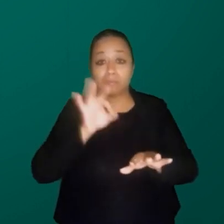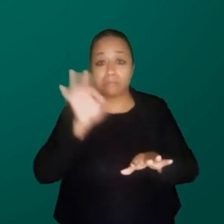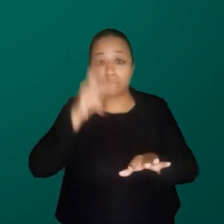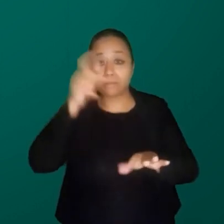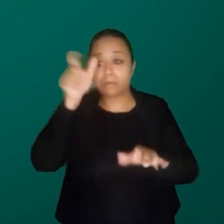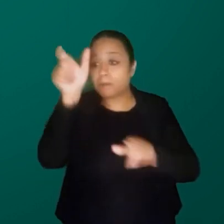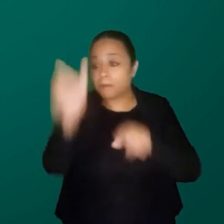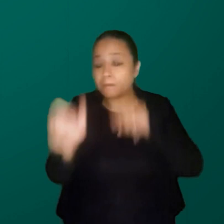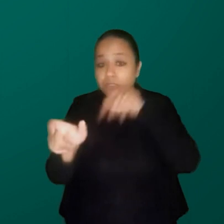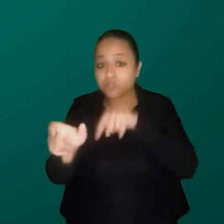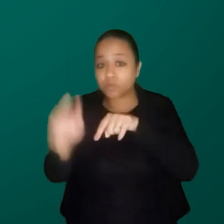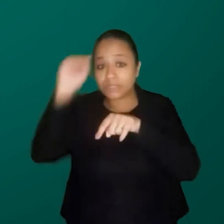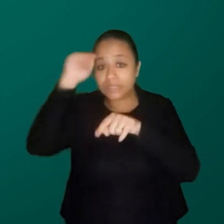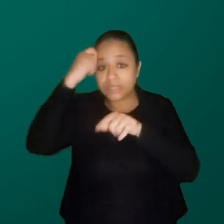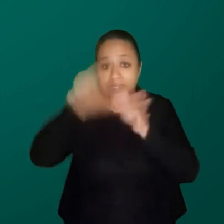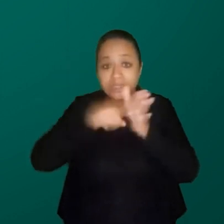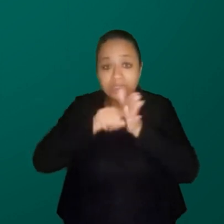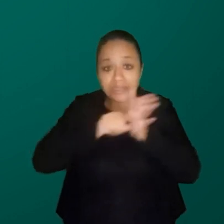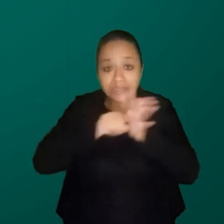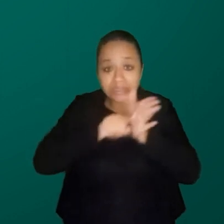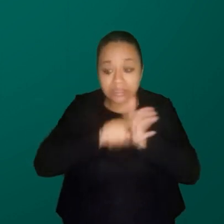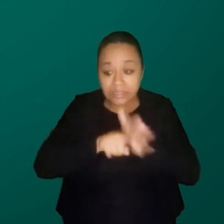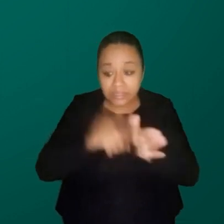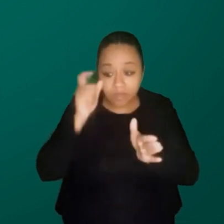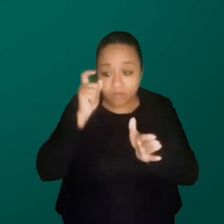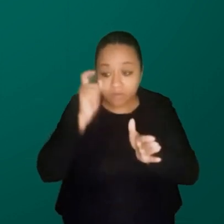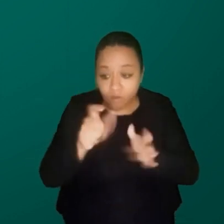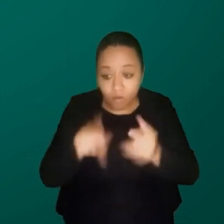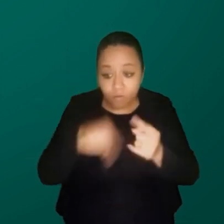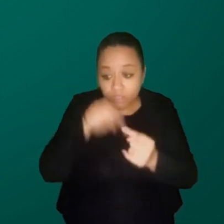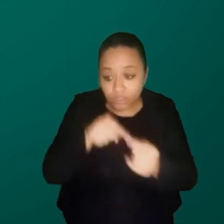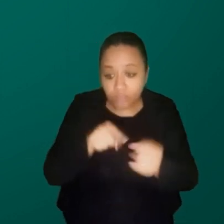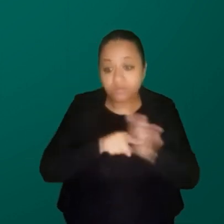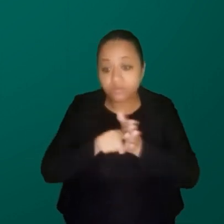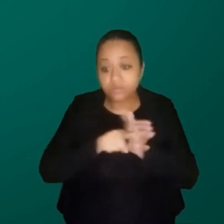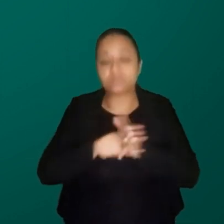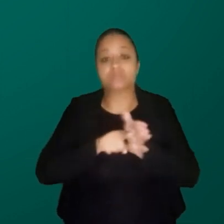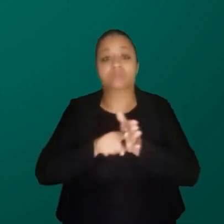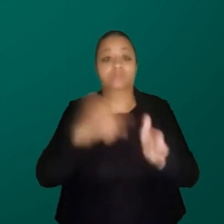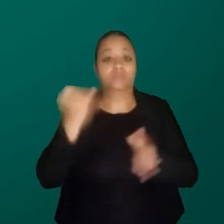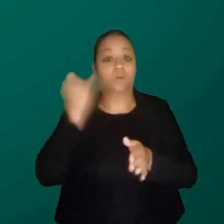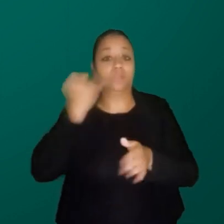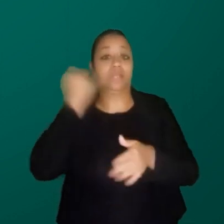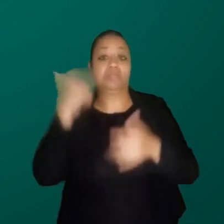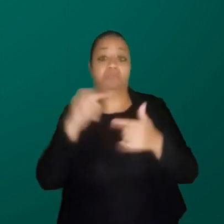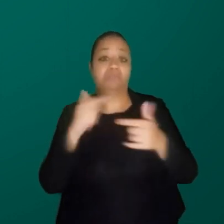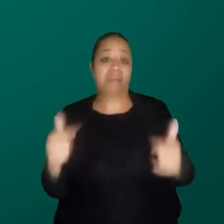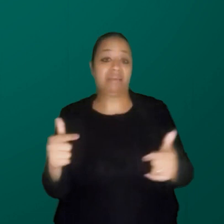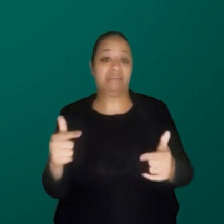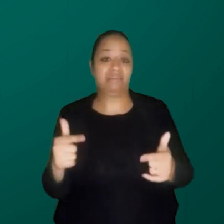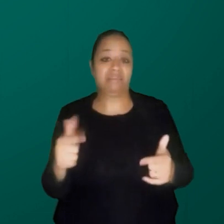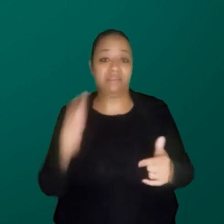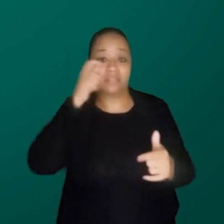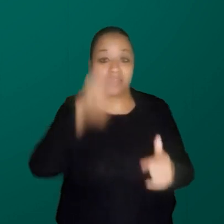negra que vai se importar com isso. Seria excelente se as pesquisadoras e os pesquisadores brancos se importassem com isso, mas não se importam, infelizmente. Então,